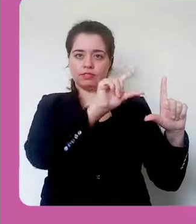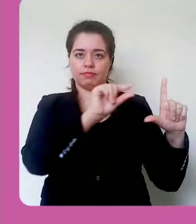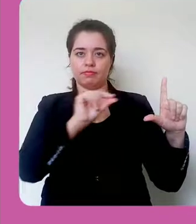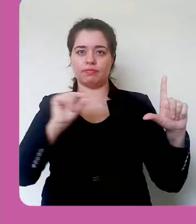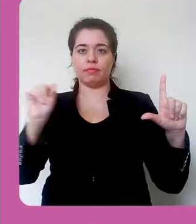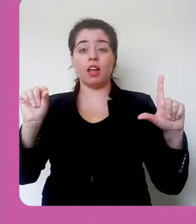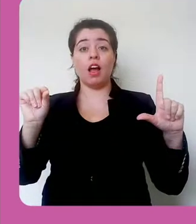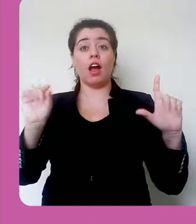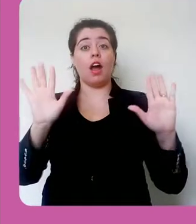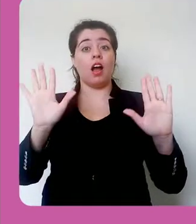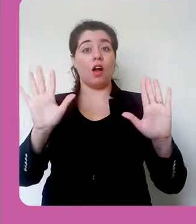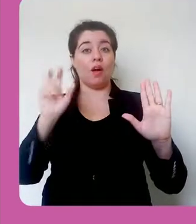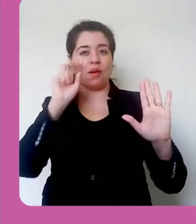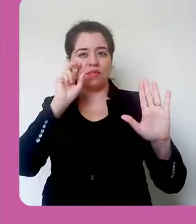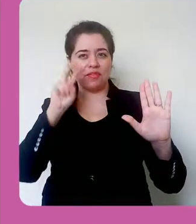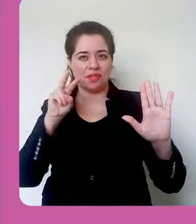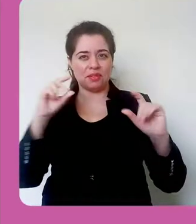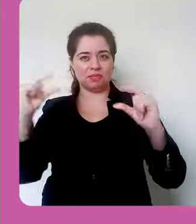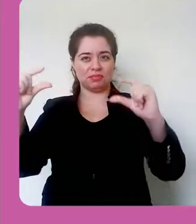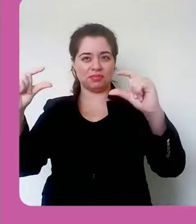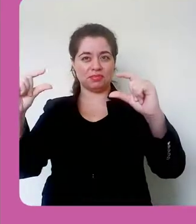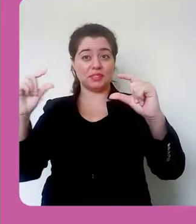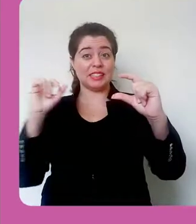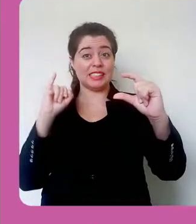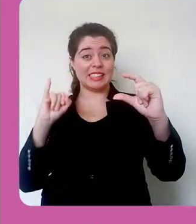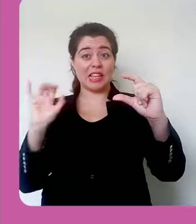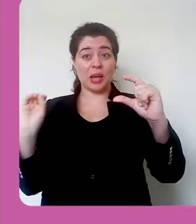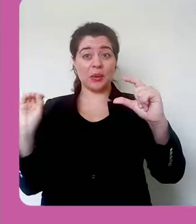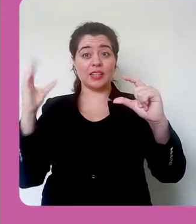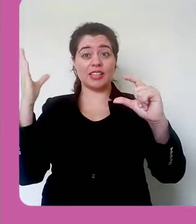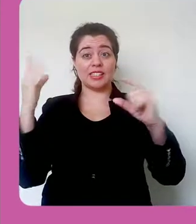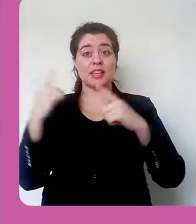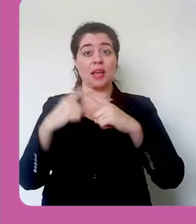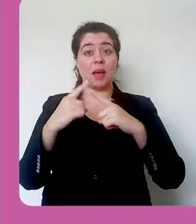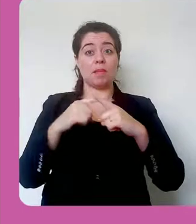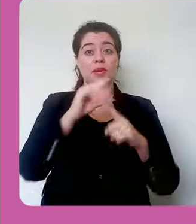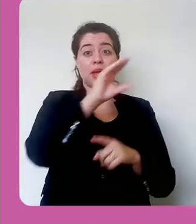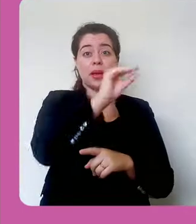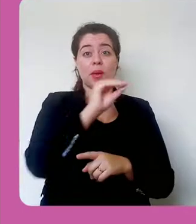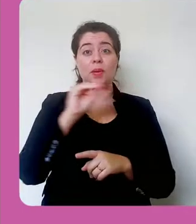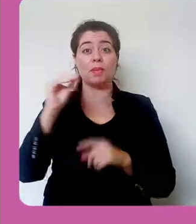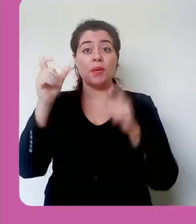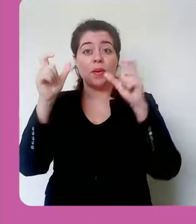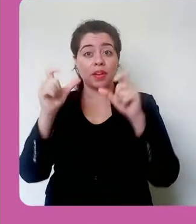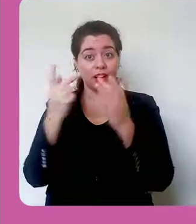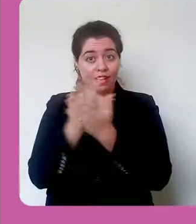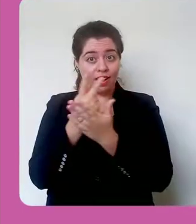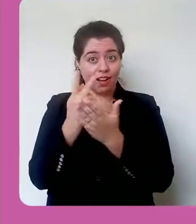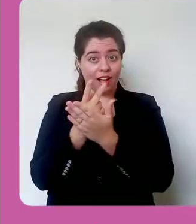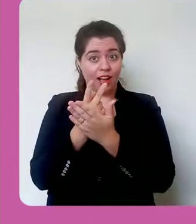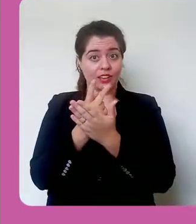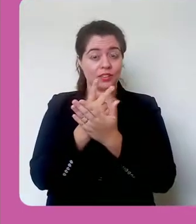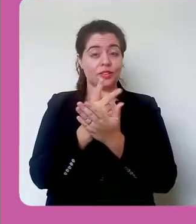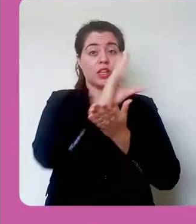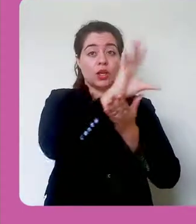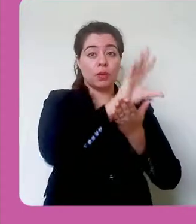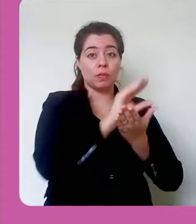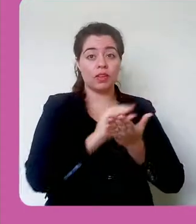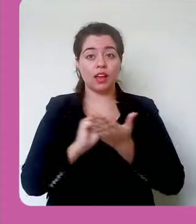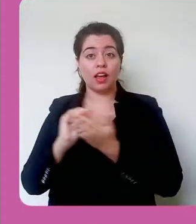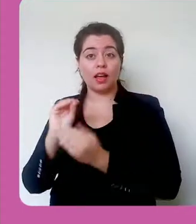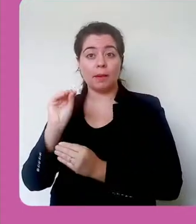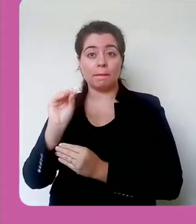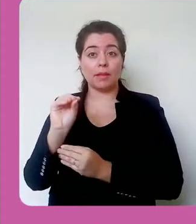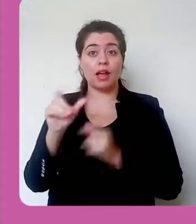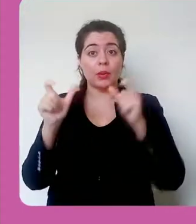copiou a imagem pro lugar errado. Vamos copiar a imagem pro lugar certo. Vou também aqui diminuir.